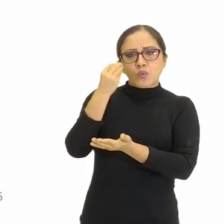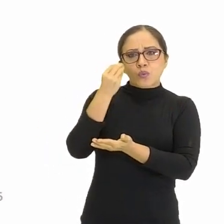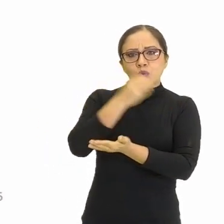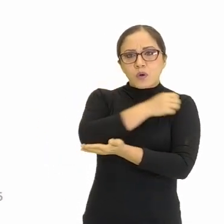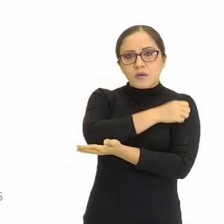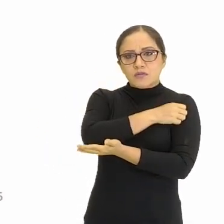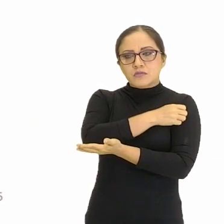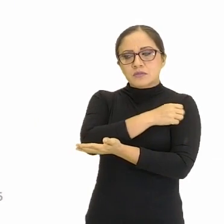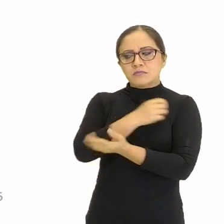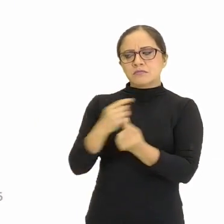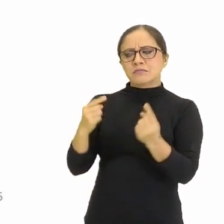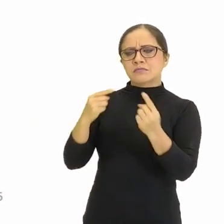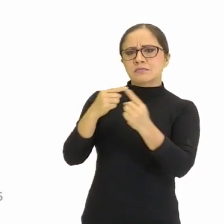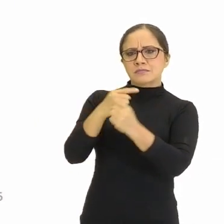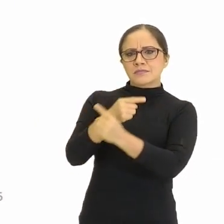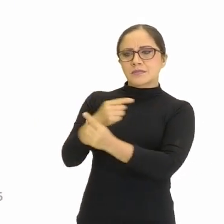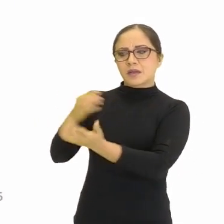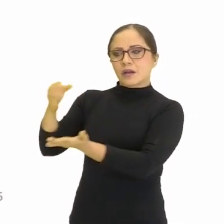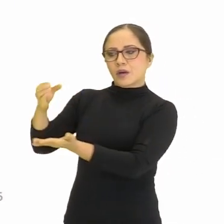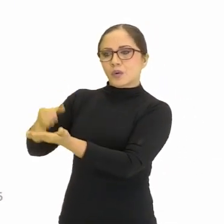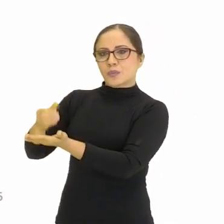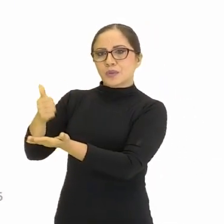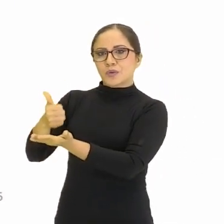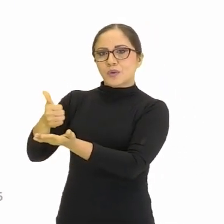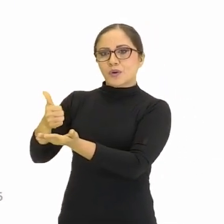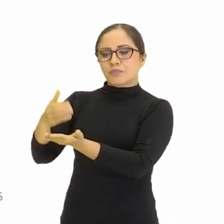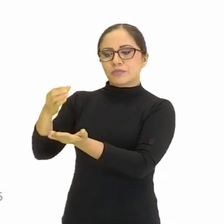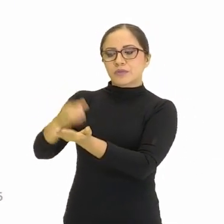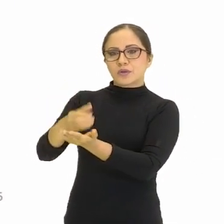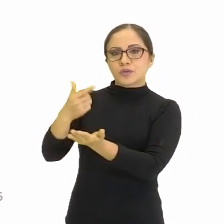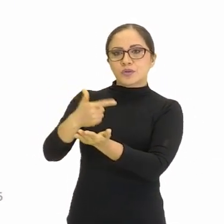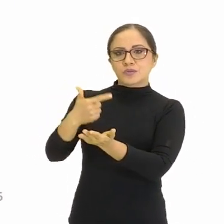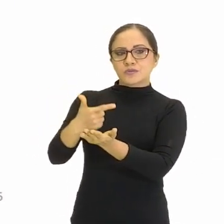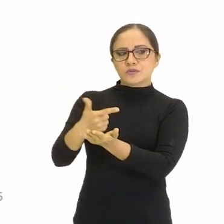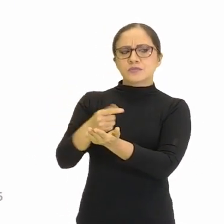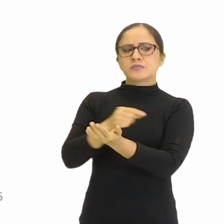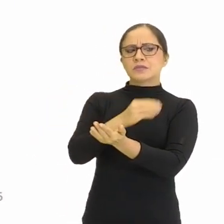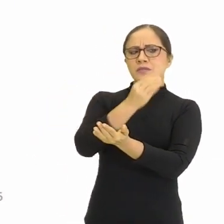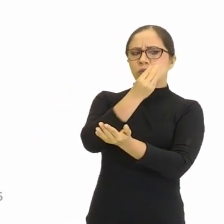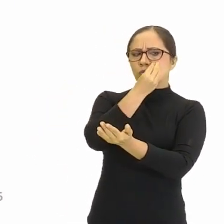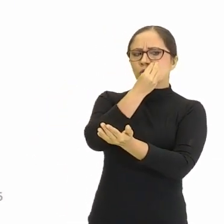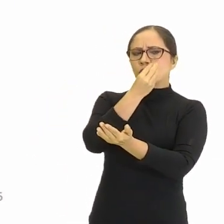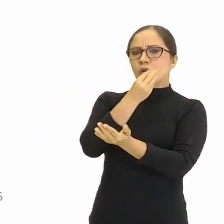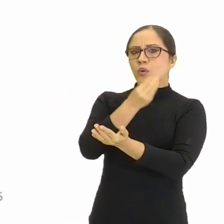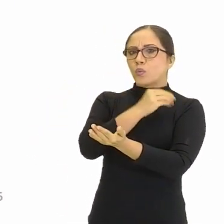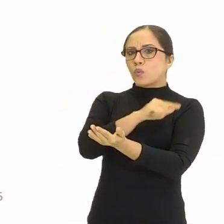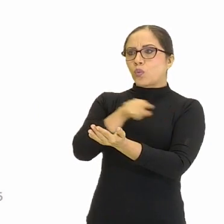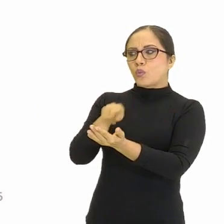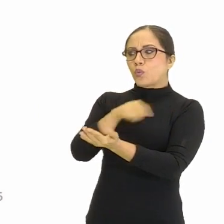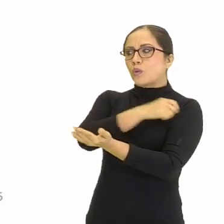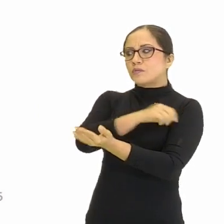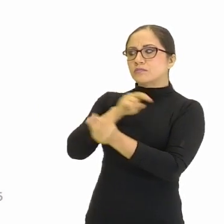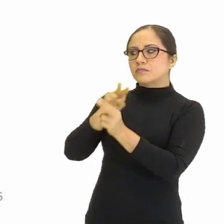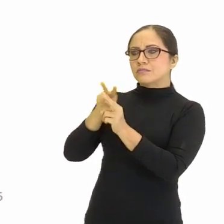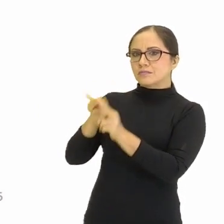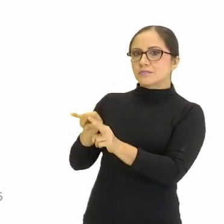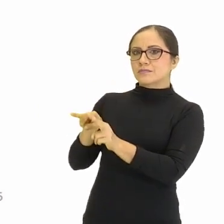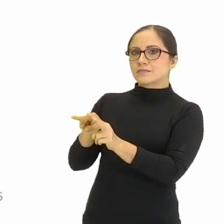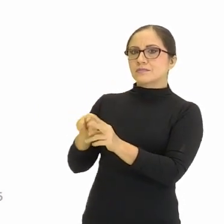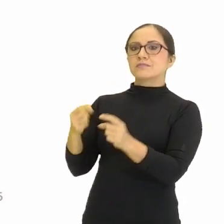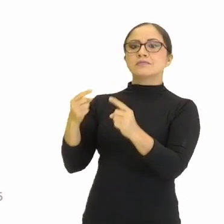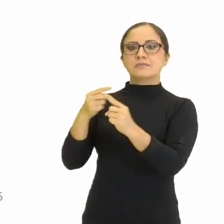que, muitas vezes, a gente considera um erro, no nosso caso, é até bem-vindo. A gente pode chamar de